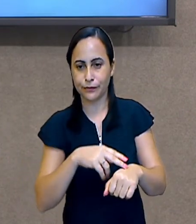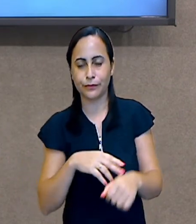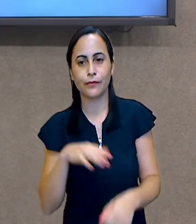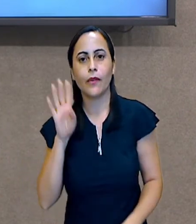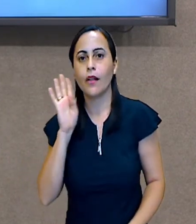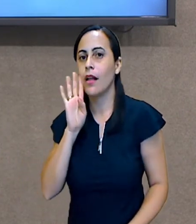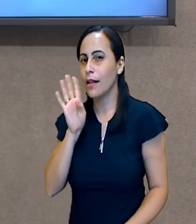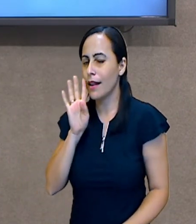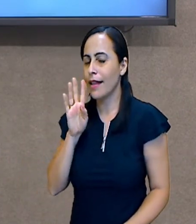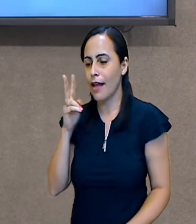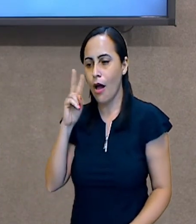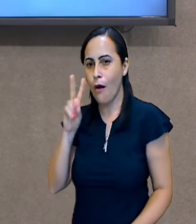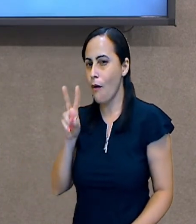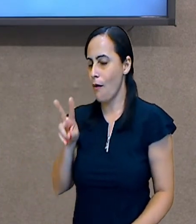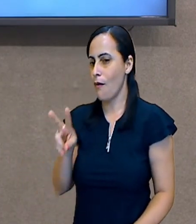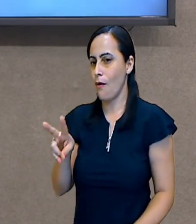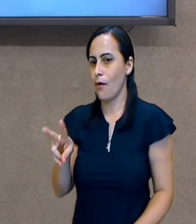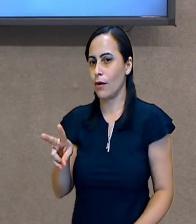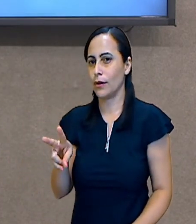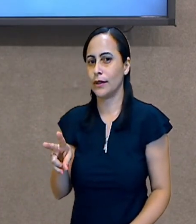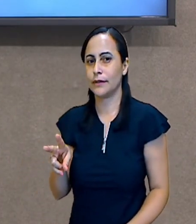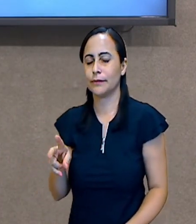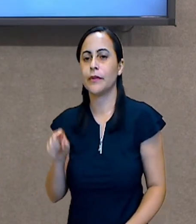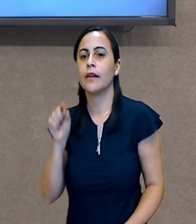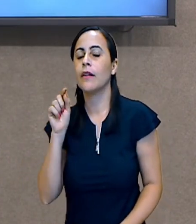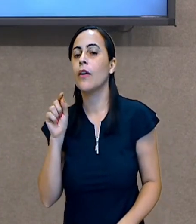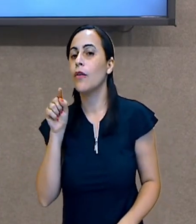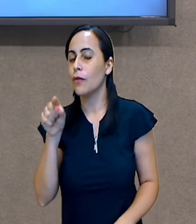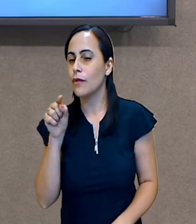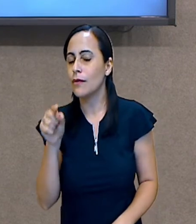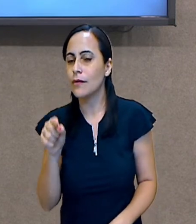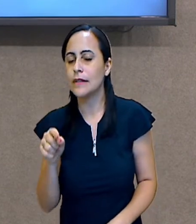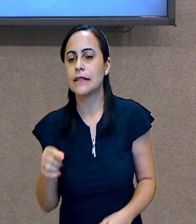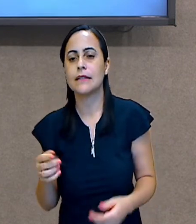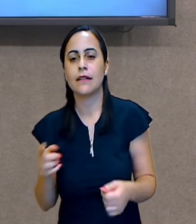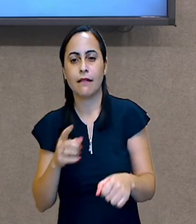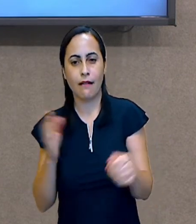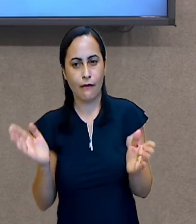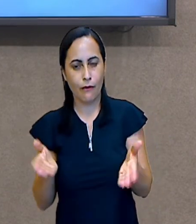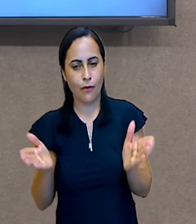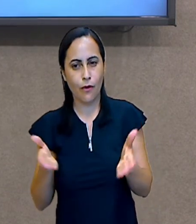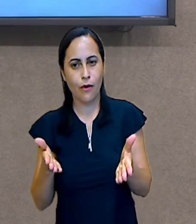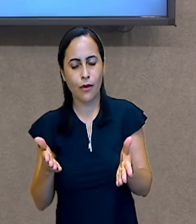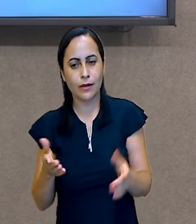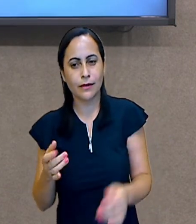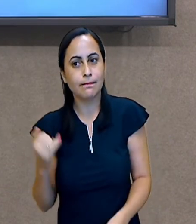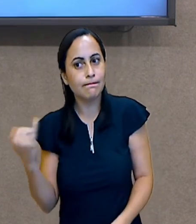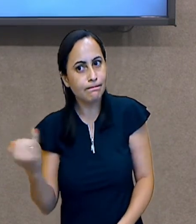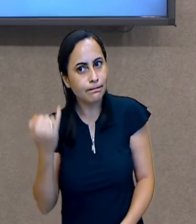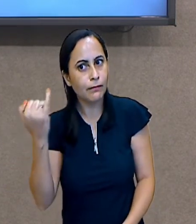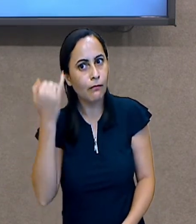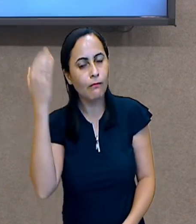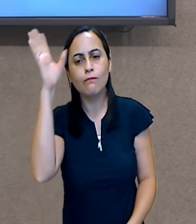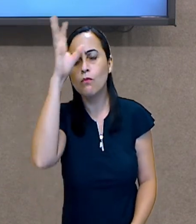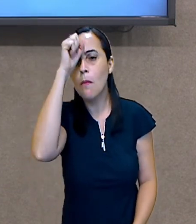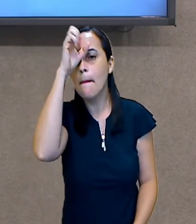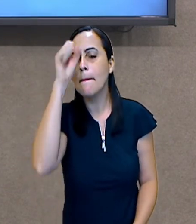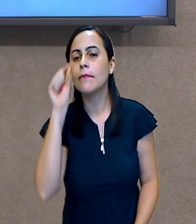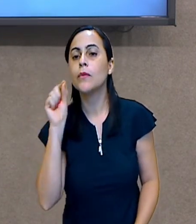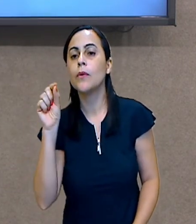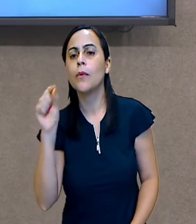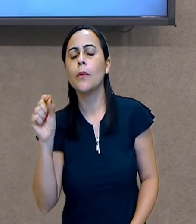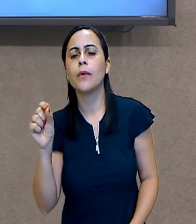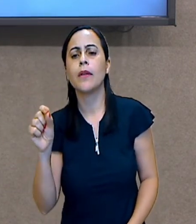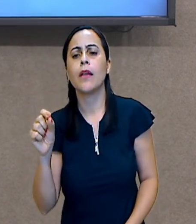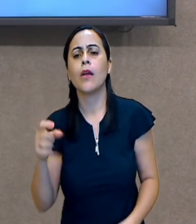etária, é muito importante vocês aprenderem o endereço de vocês. Aprendendo o nome do